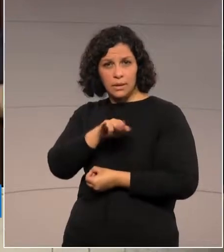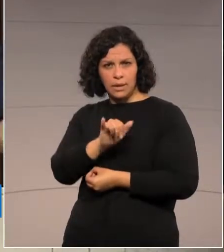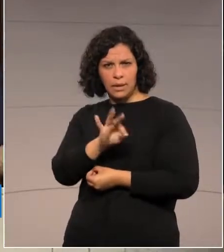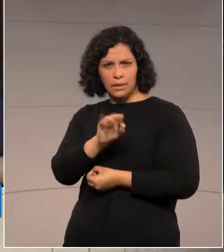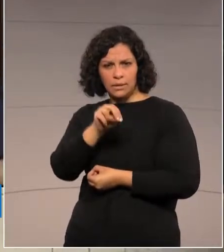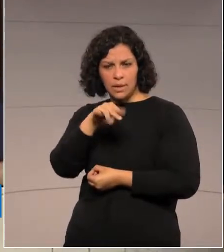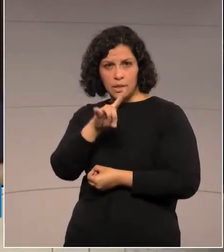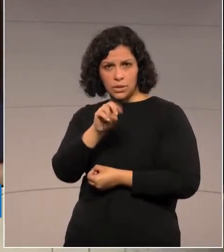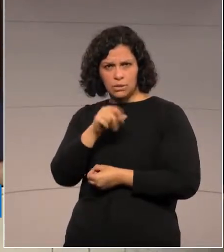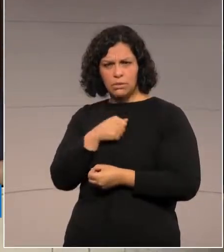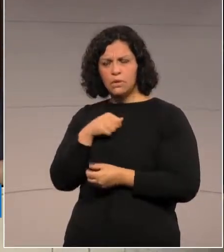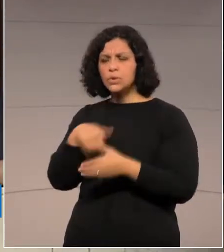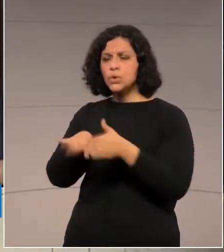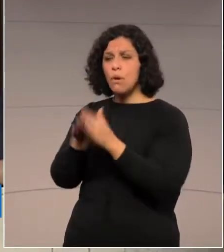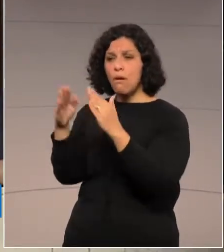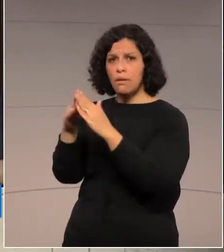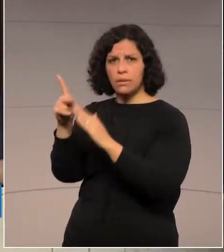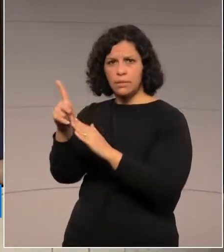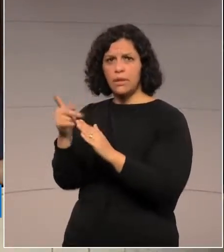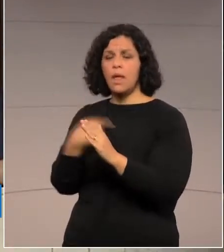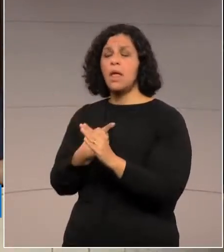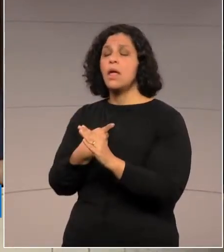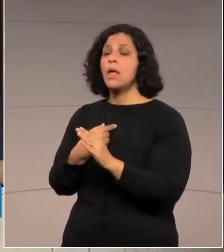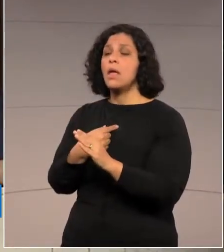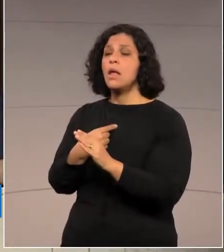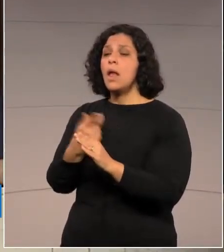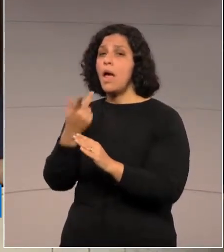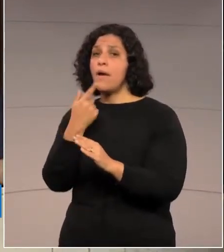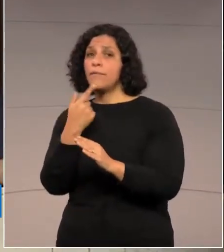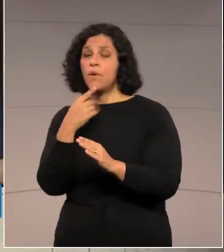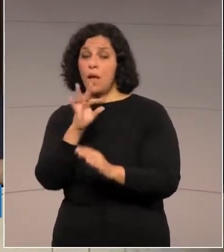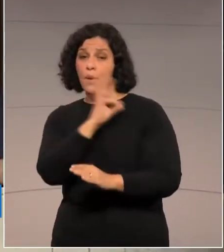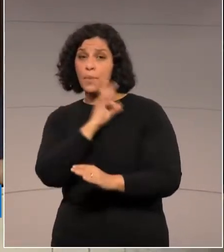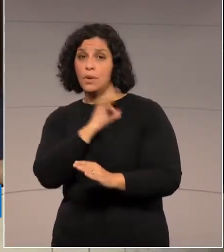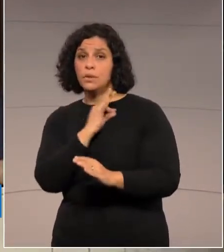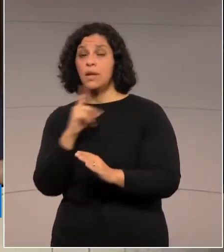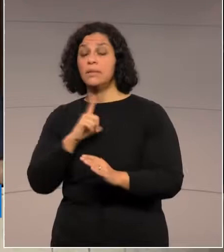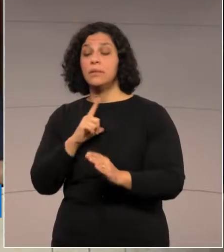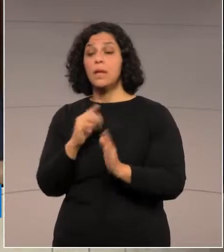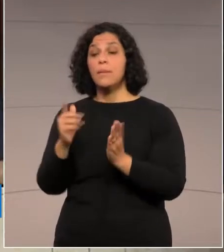e aí diz que recebeu uma denúncia uma denúncia